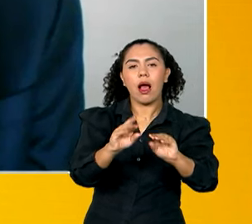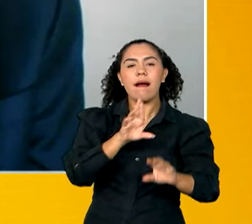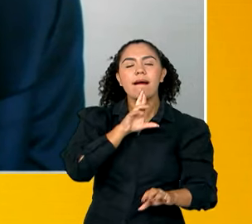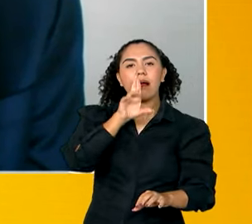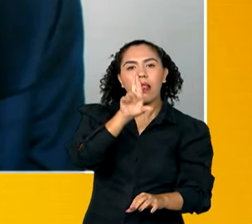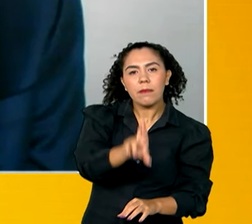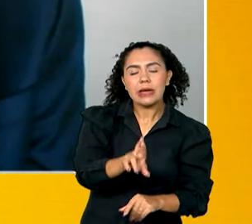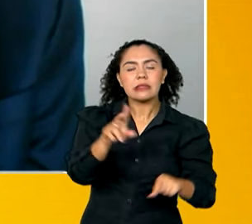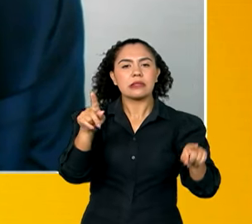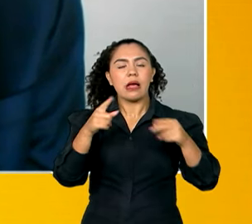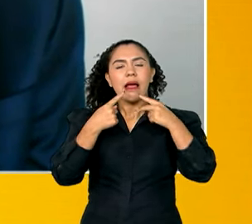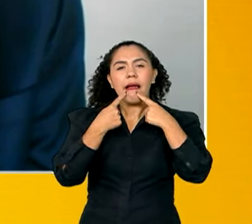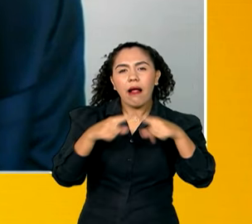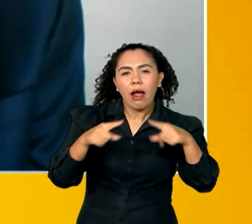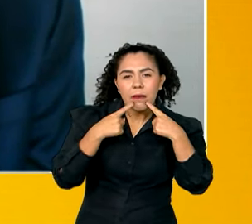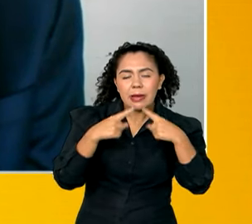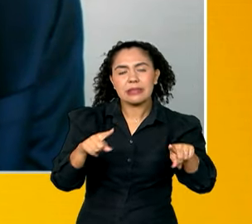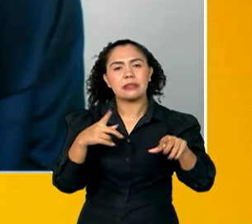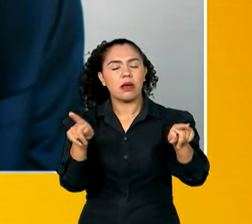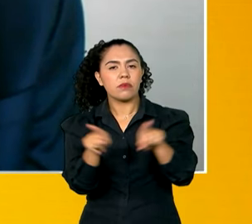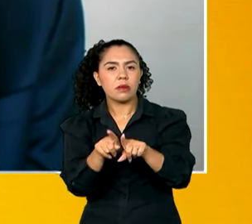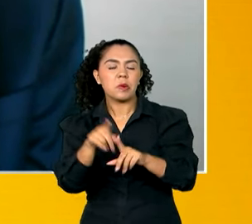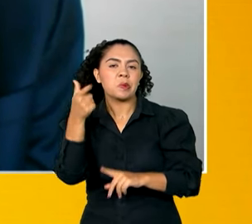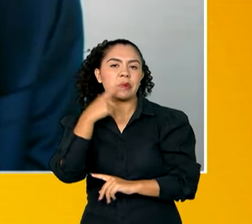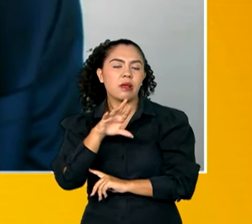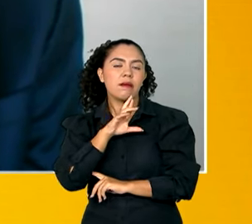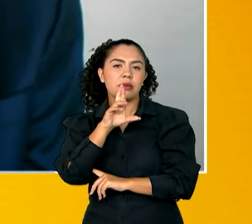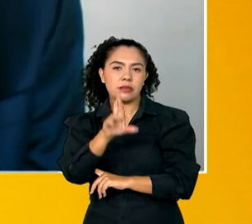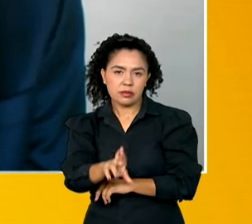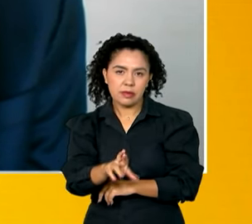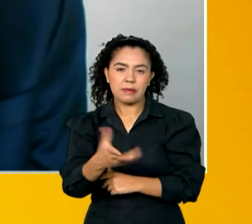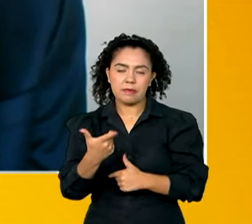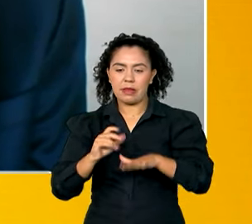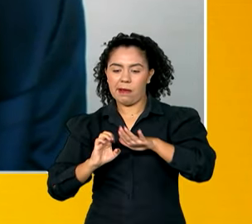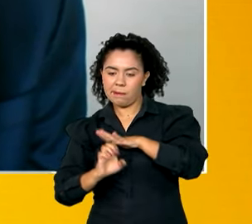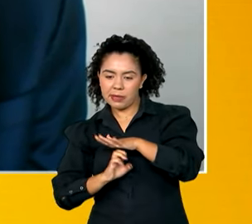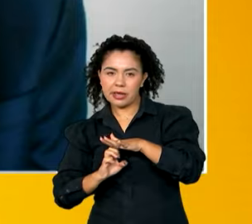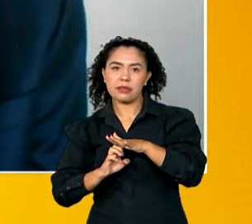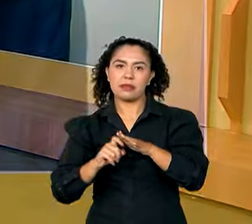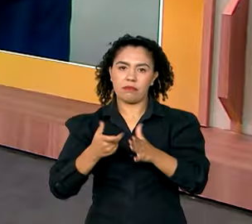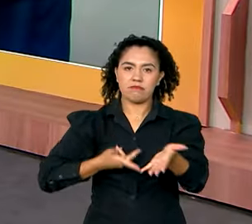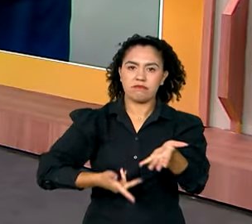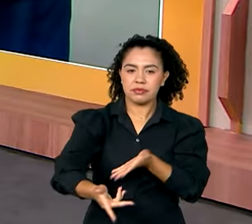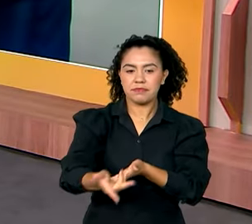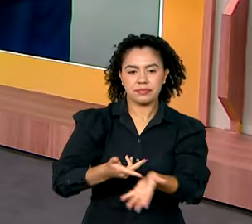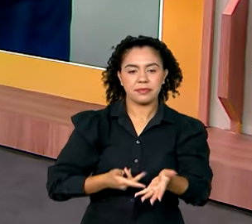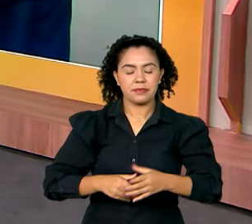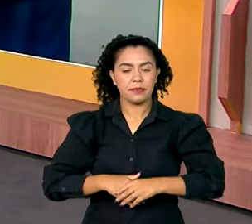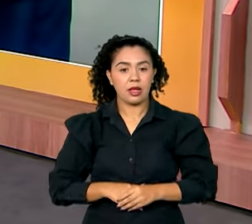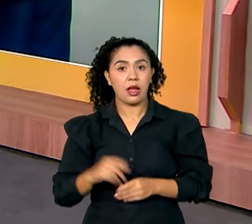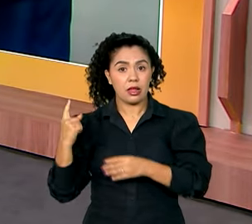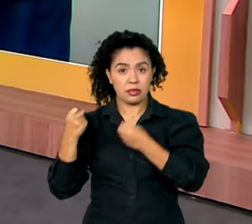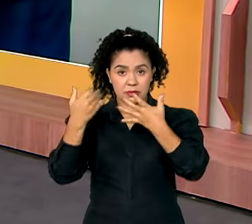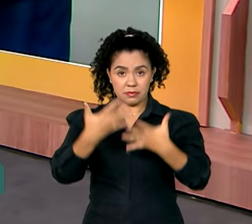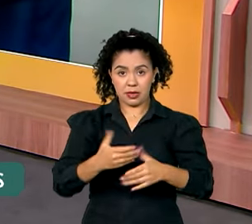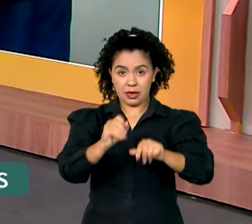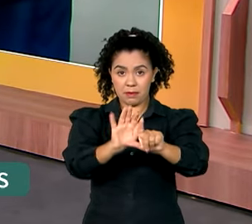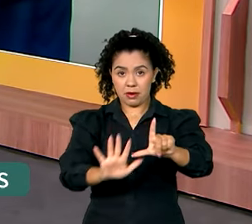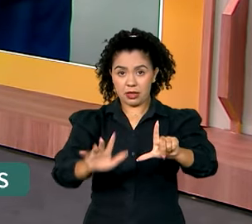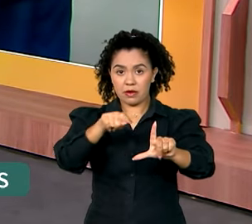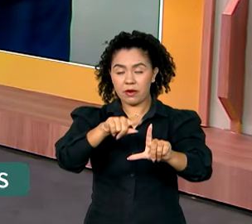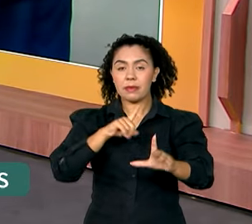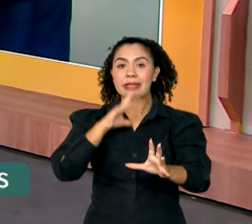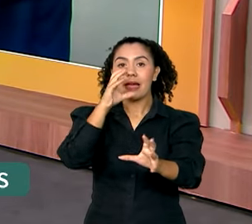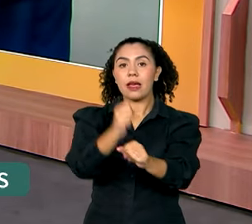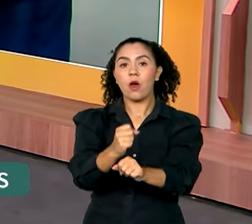orientações para ter conhecimento do retorno do fornecedor. Bom, e hoje nessa plataforma nós temos 1.500 empresas